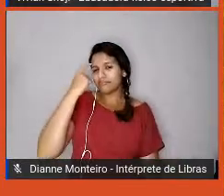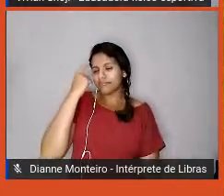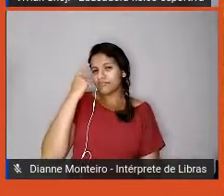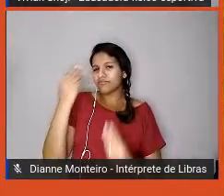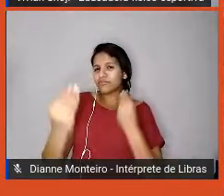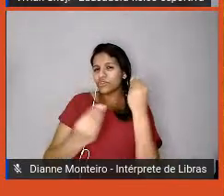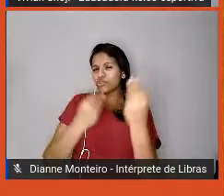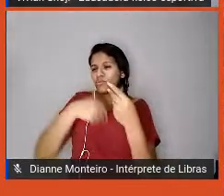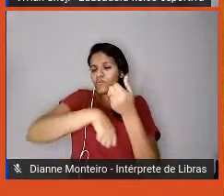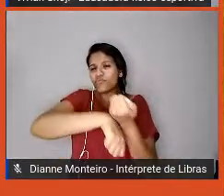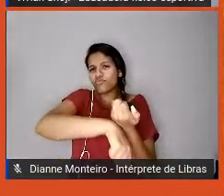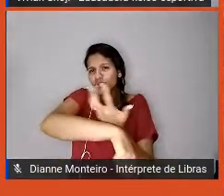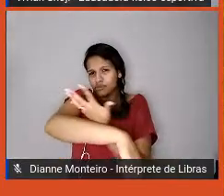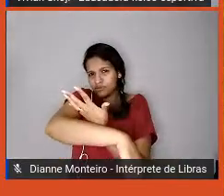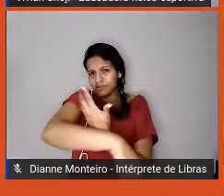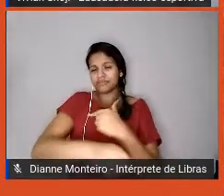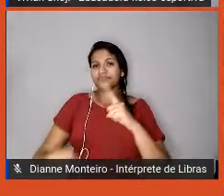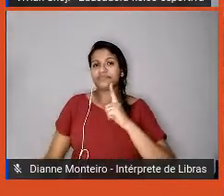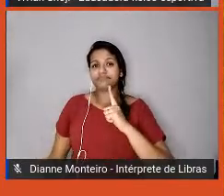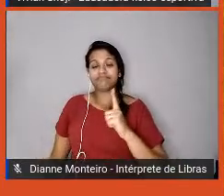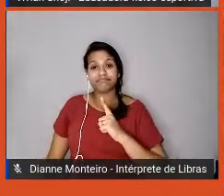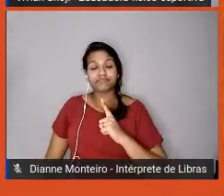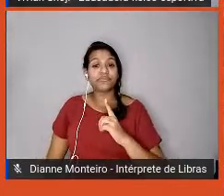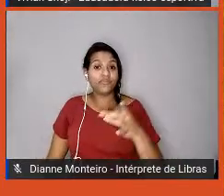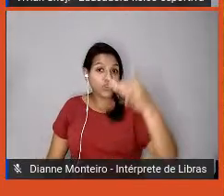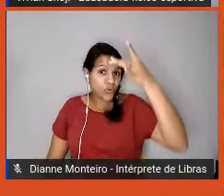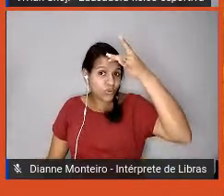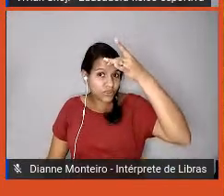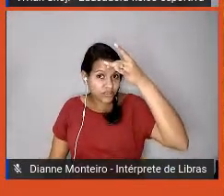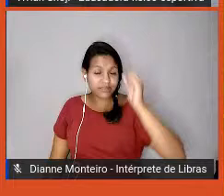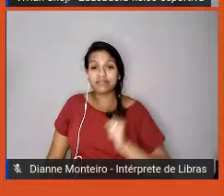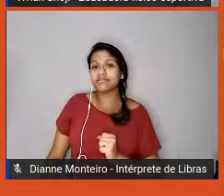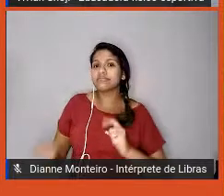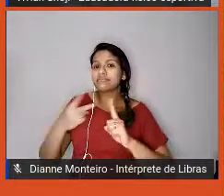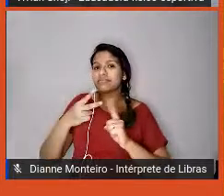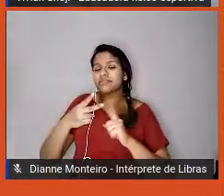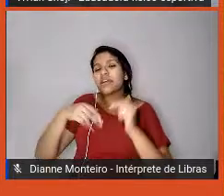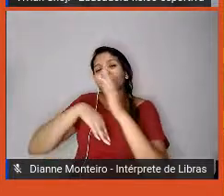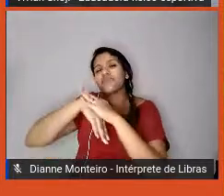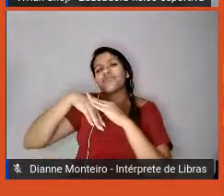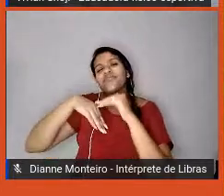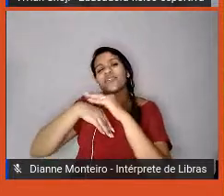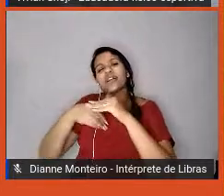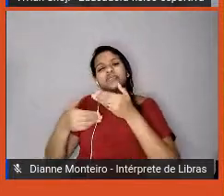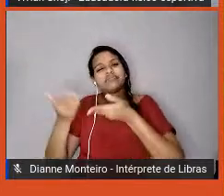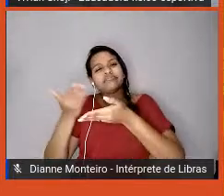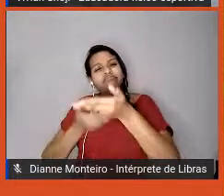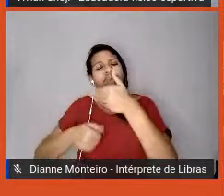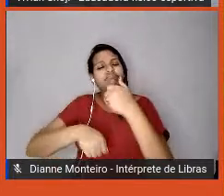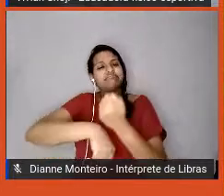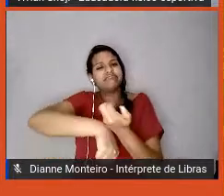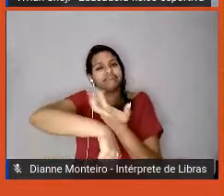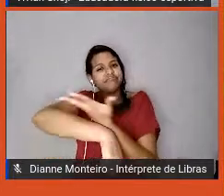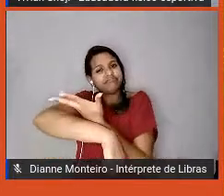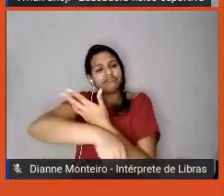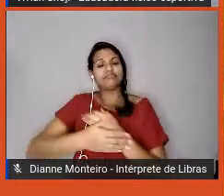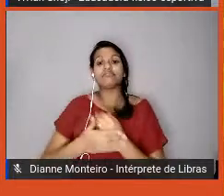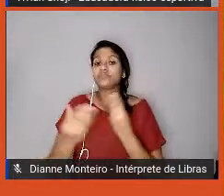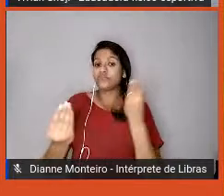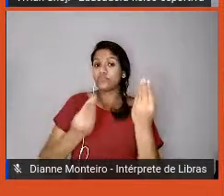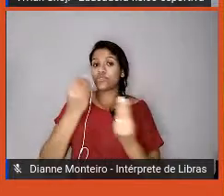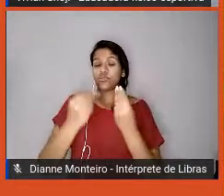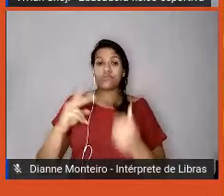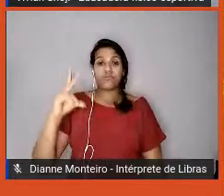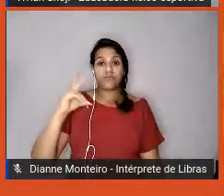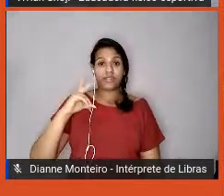nós contemplamos a consciência, a gestão dos nossos afetos, nossas emoções, o comportamento pessoal, a